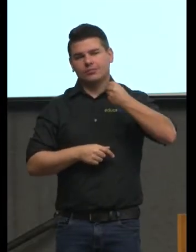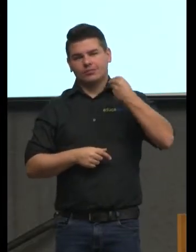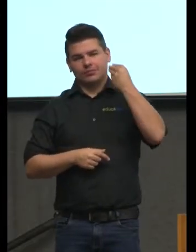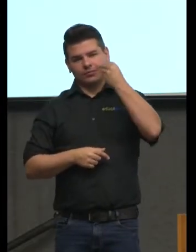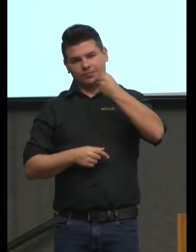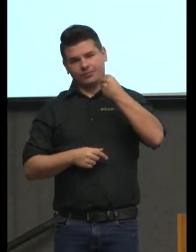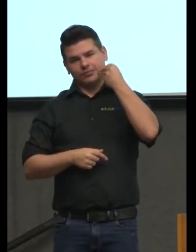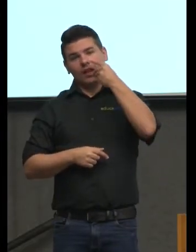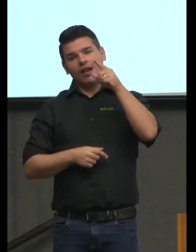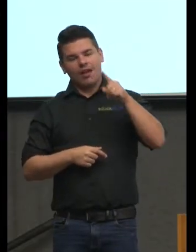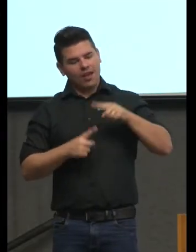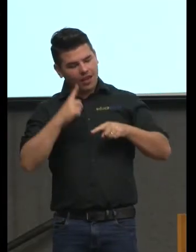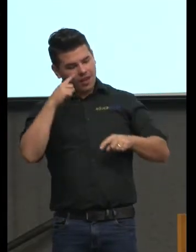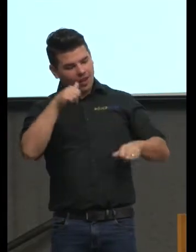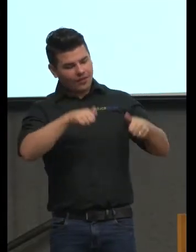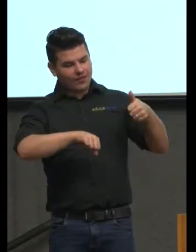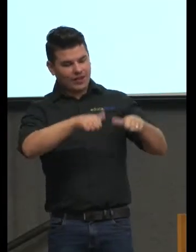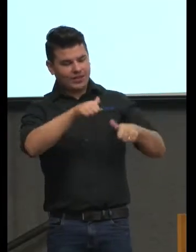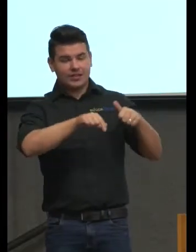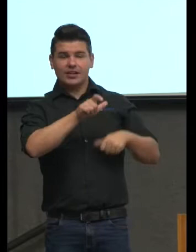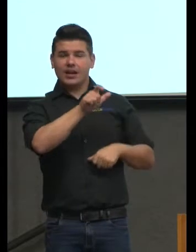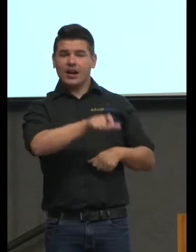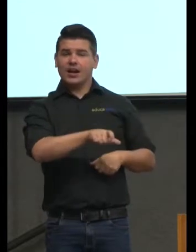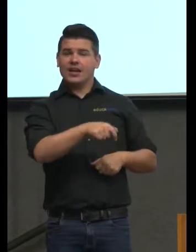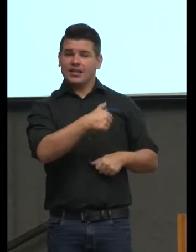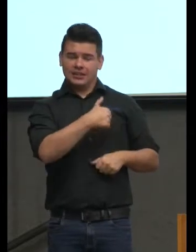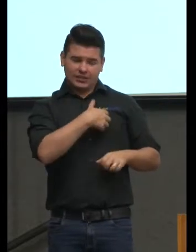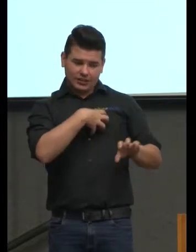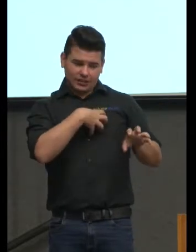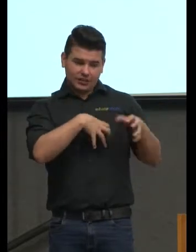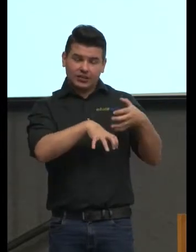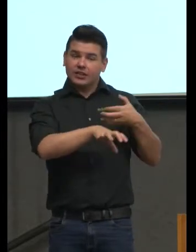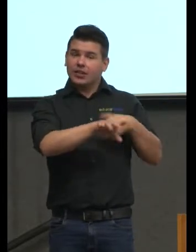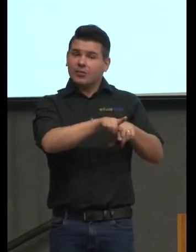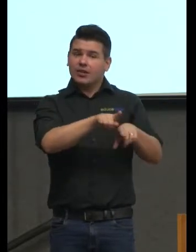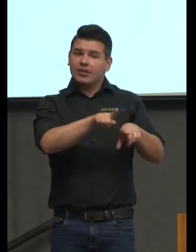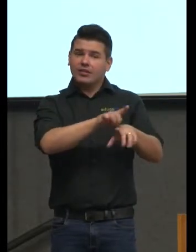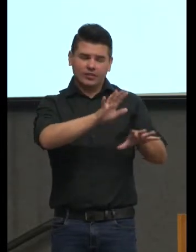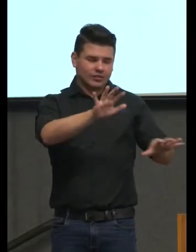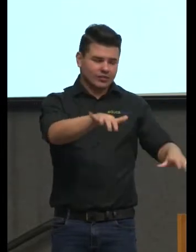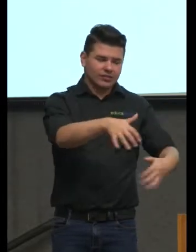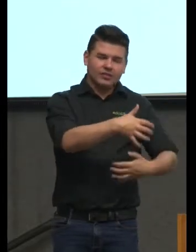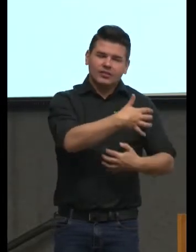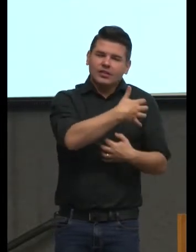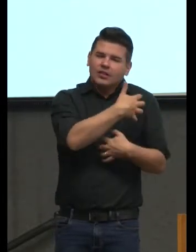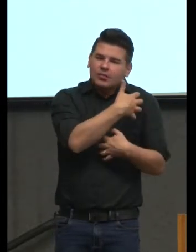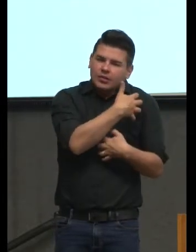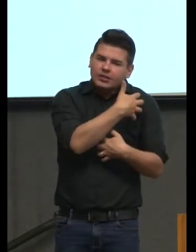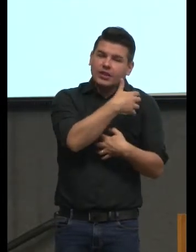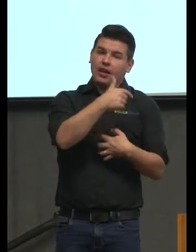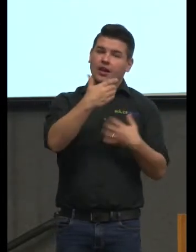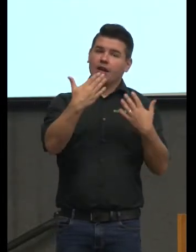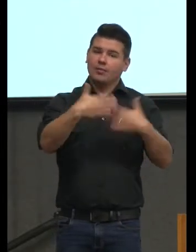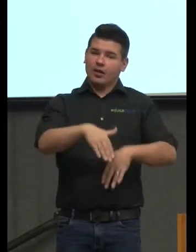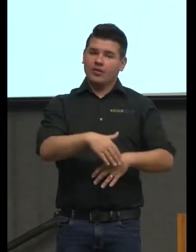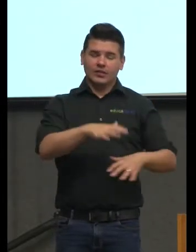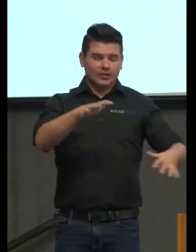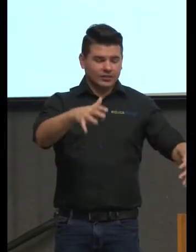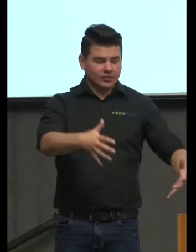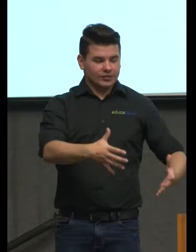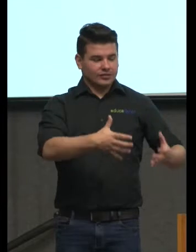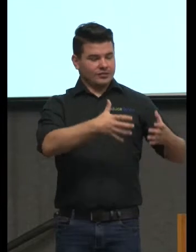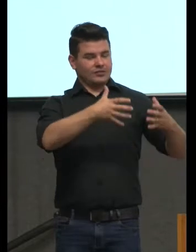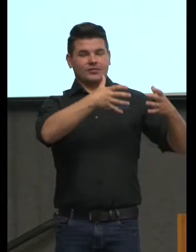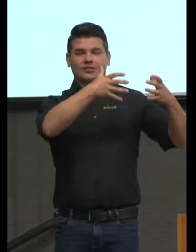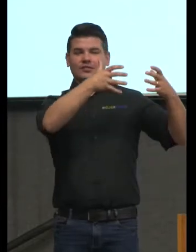avaliar é sentir o toque o ser abraçado é o ser apanhado